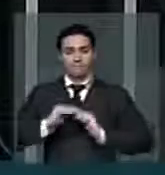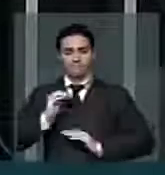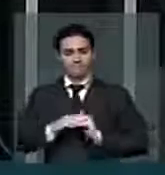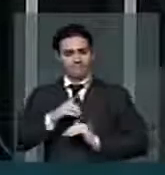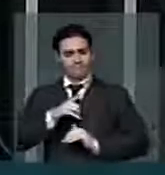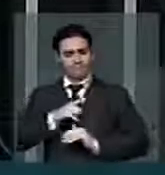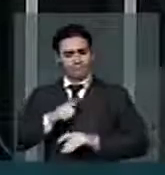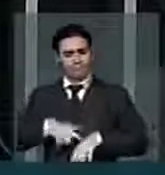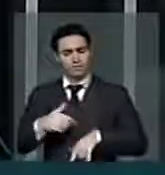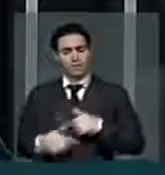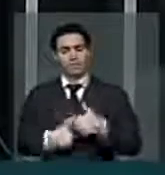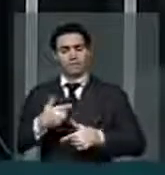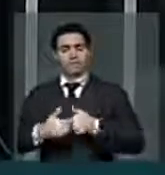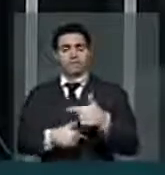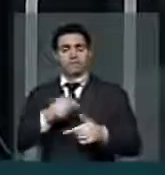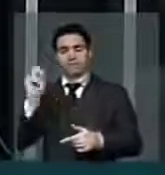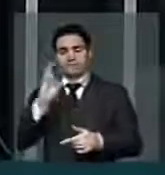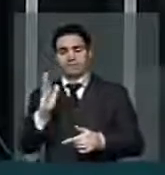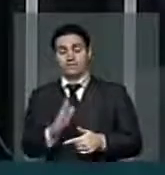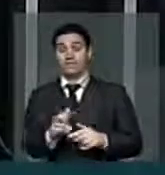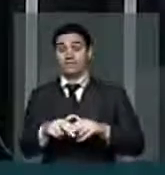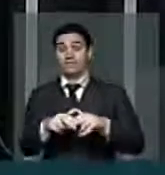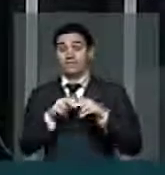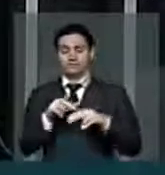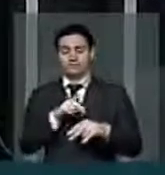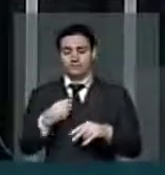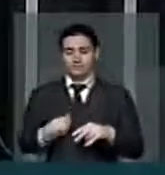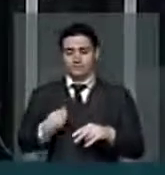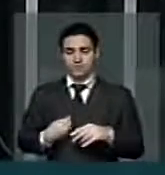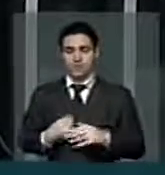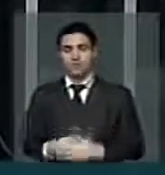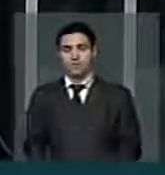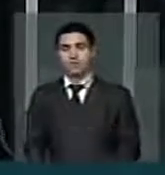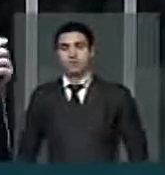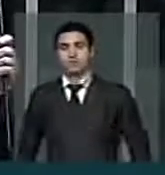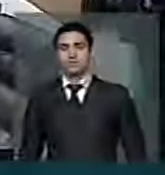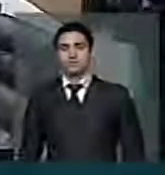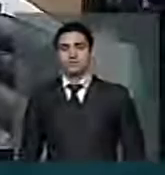trabalha para o Brasil. Por isso, está aqui a votação.